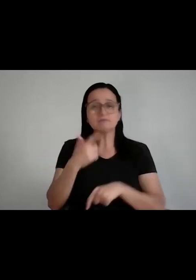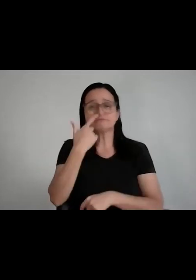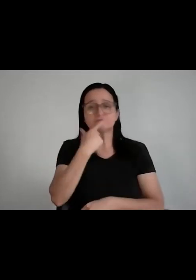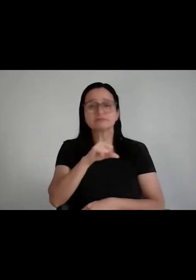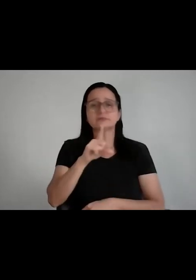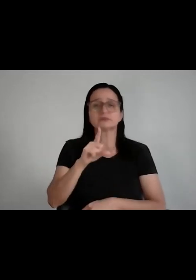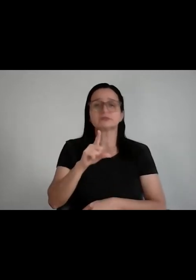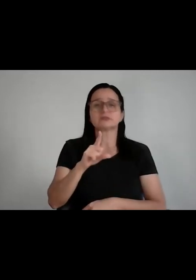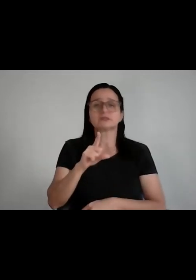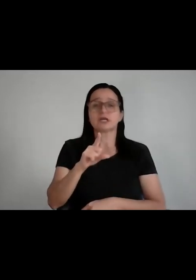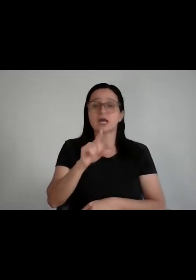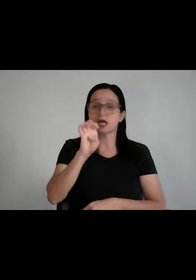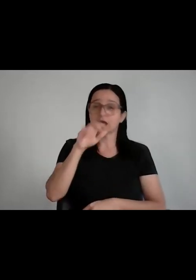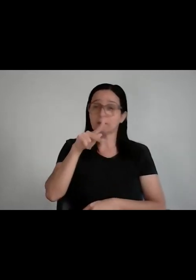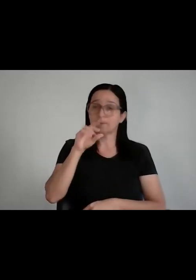ensinar.